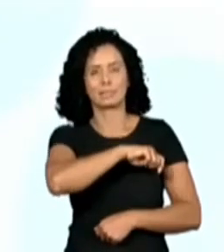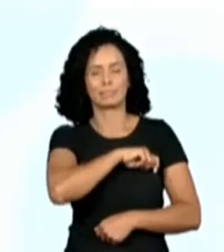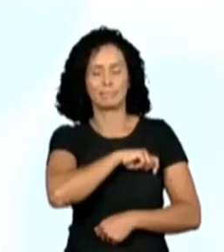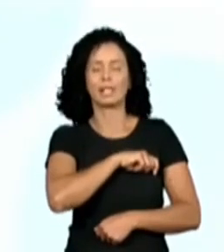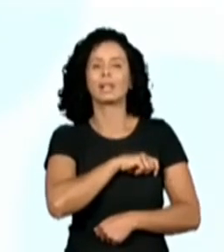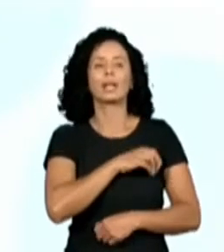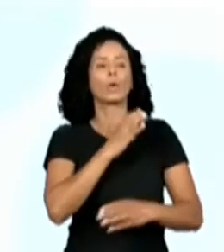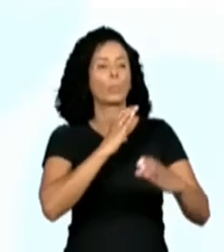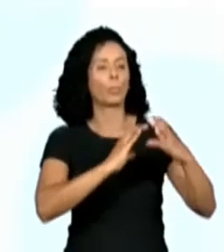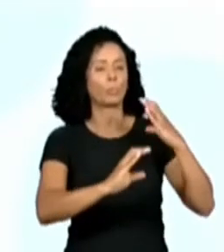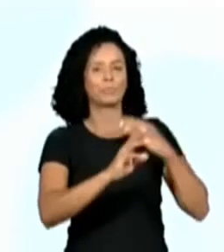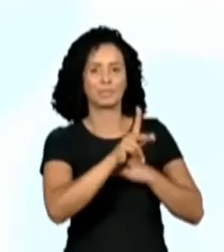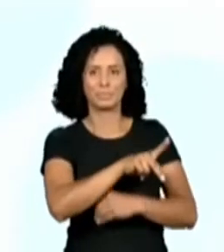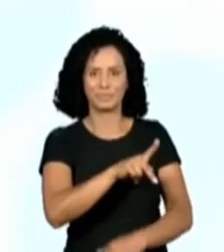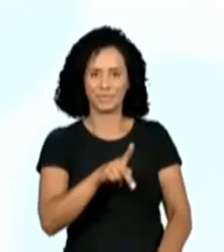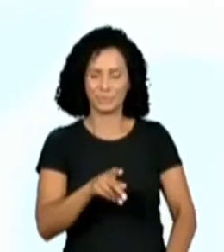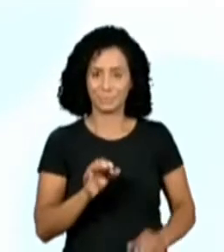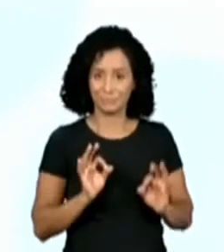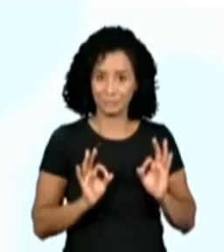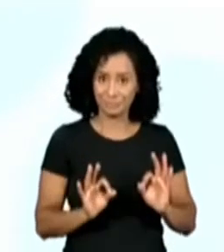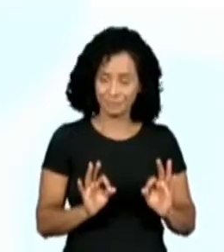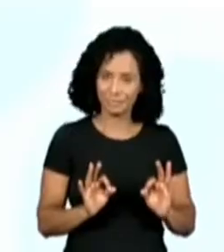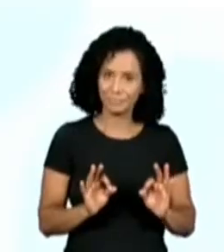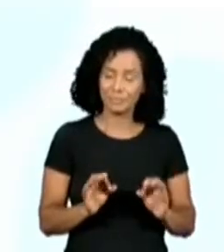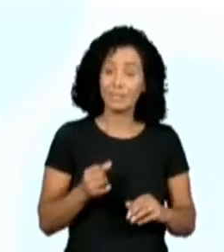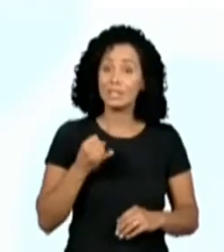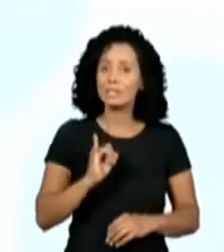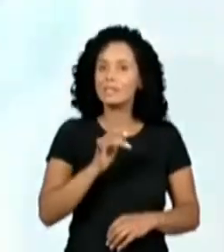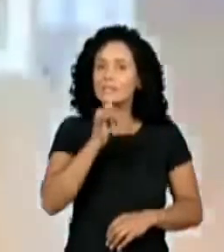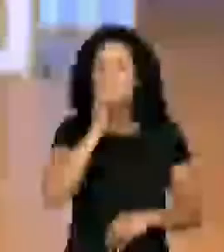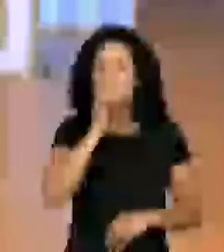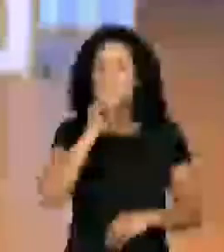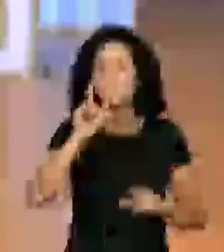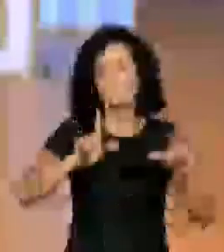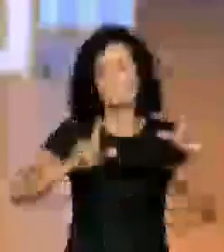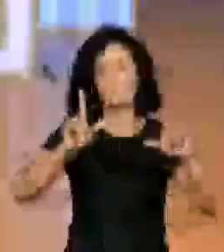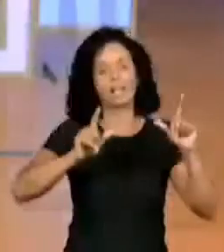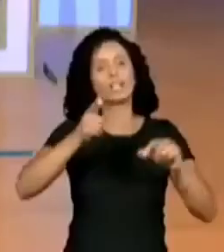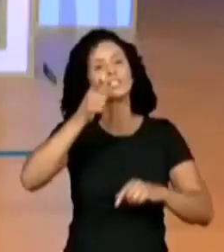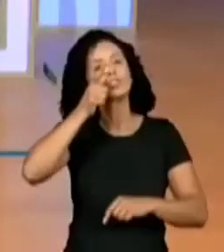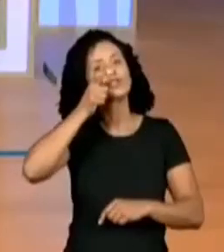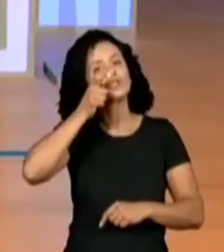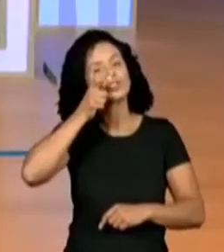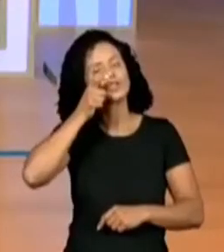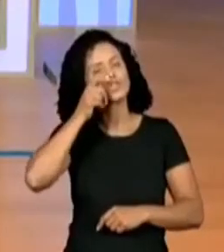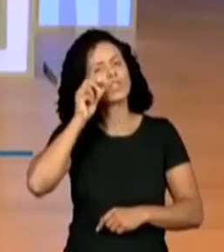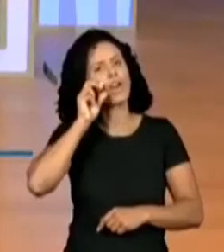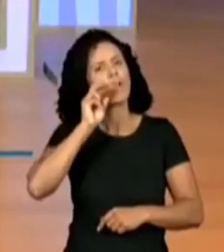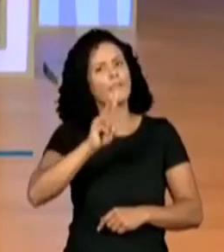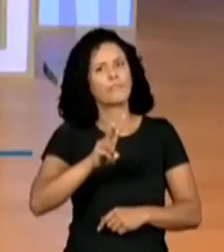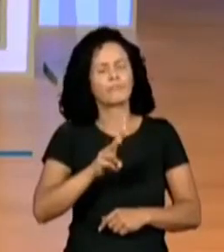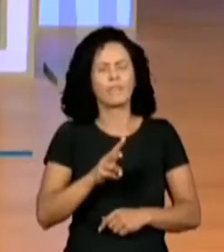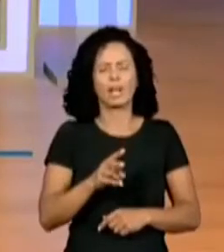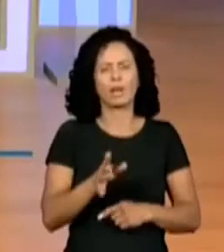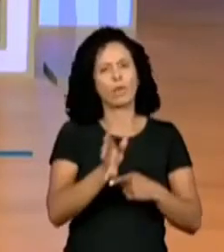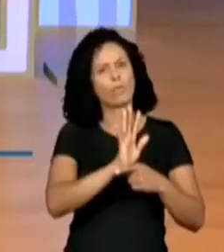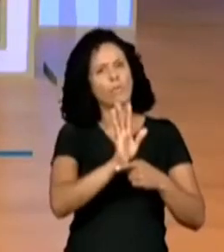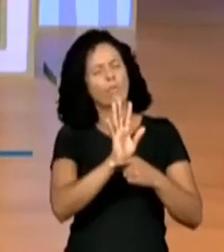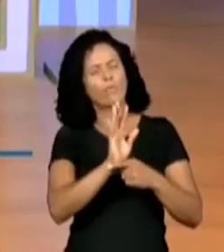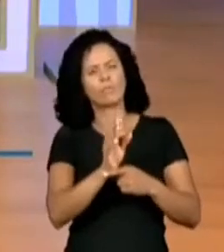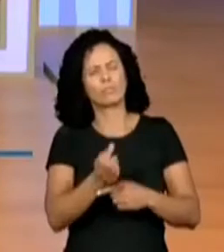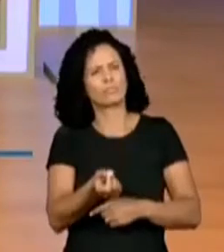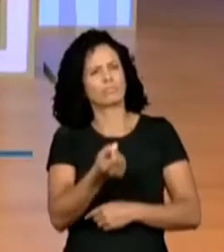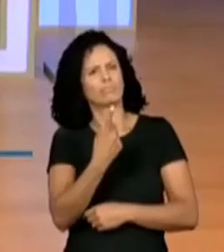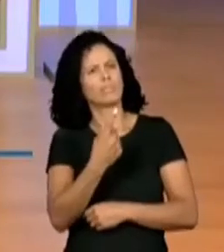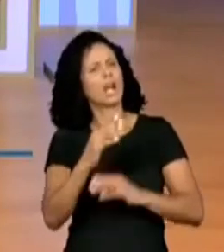conversar com os professores. Por isso que quando a gente assiste lá os seriados de TV, quando a gente assiste filmes que tem lá,